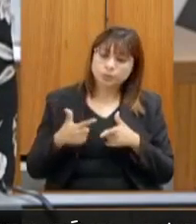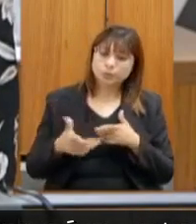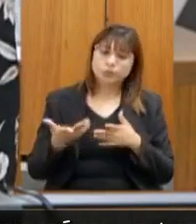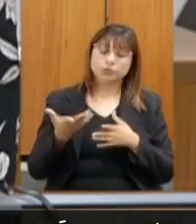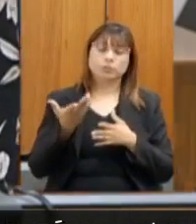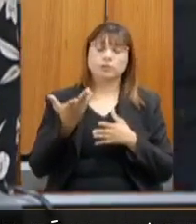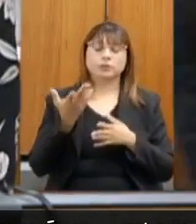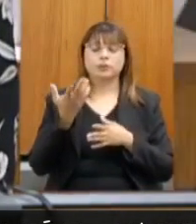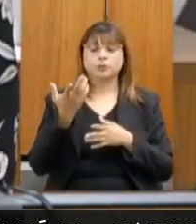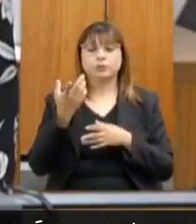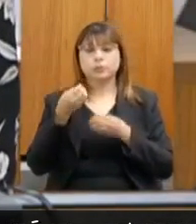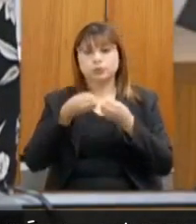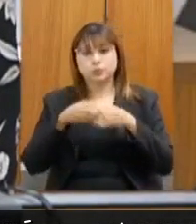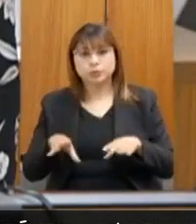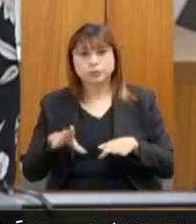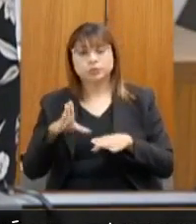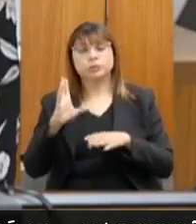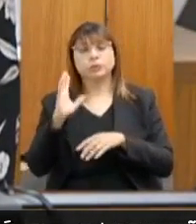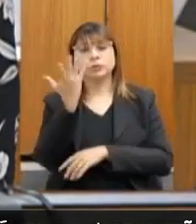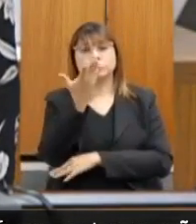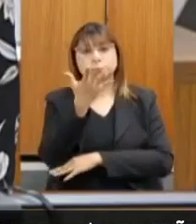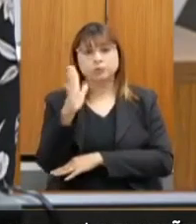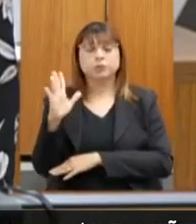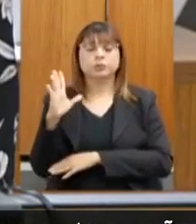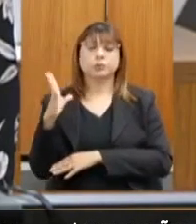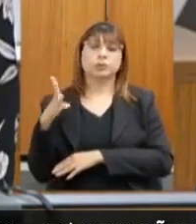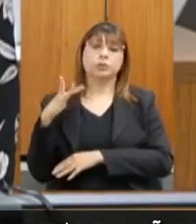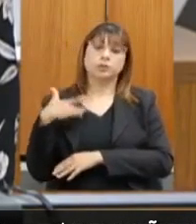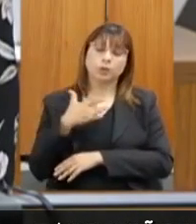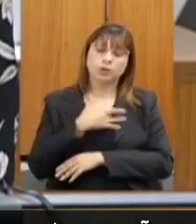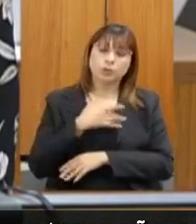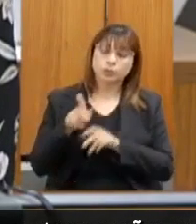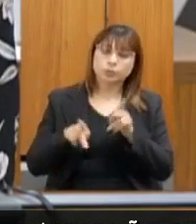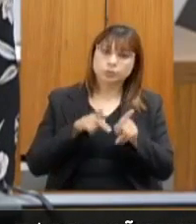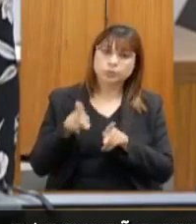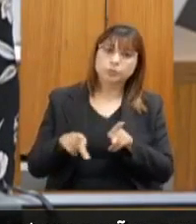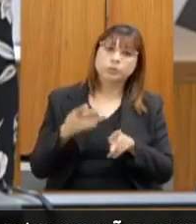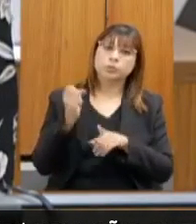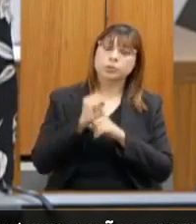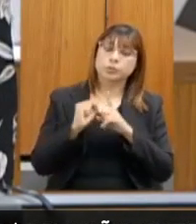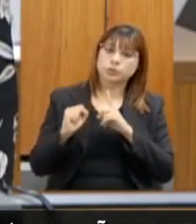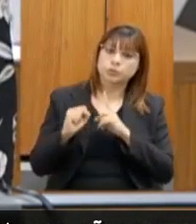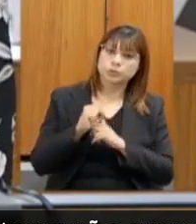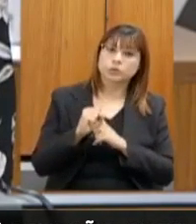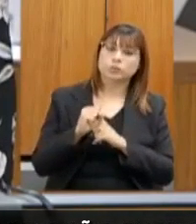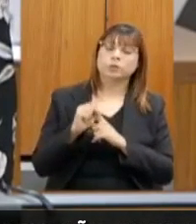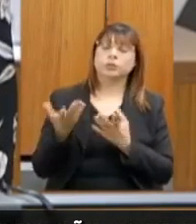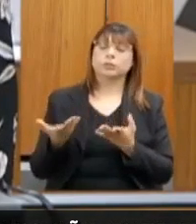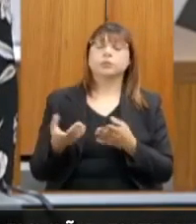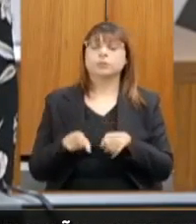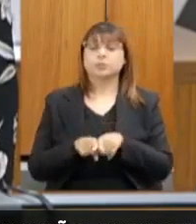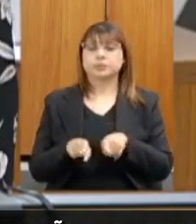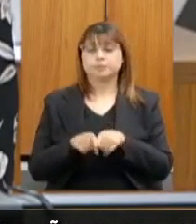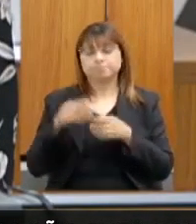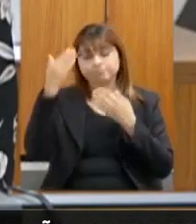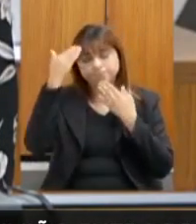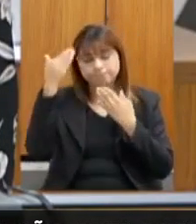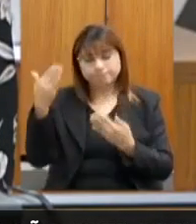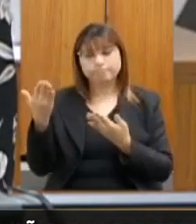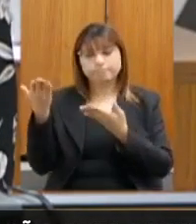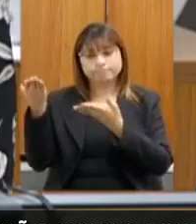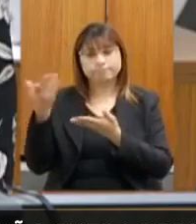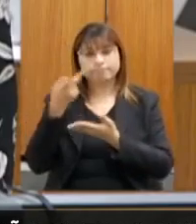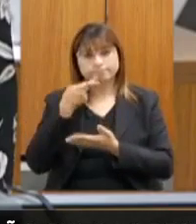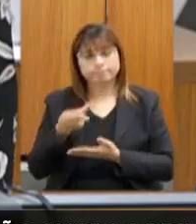social e de saúde pública que o saneamento ainda traz para as nossas populações. Então, agradeço muito as suas